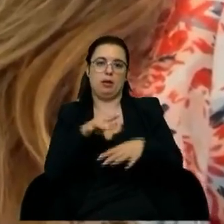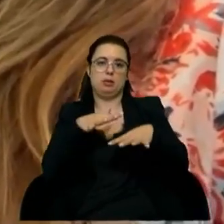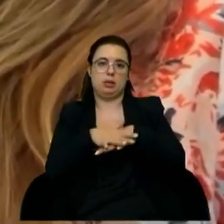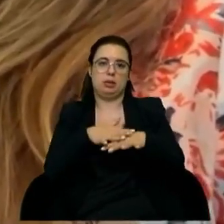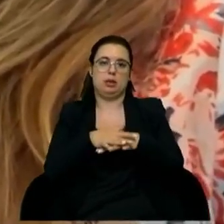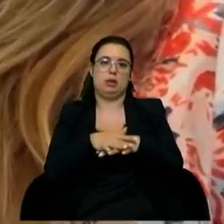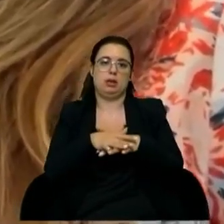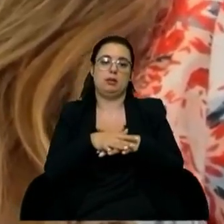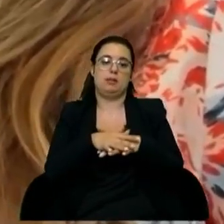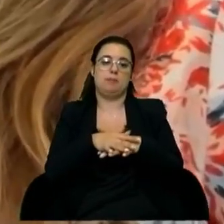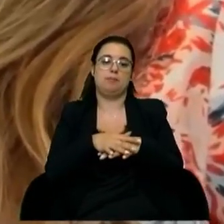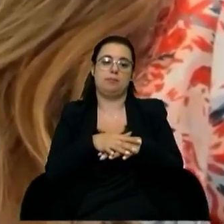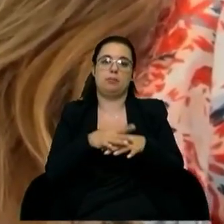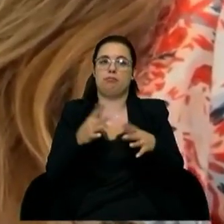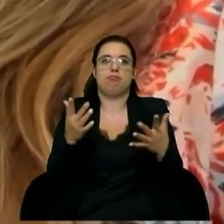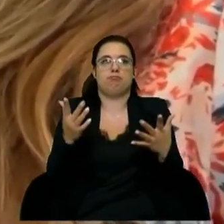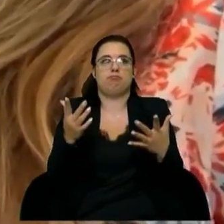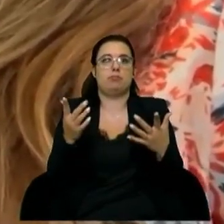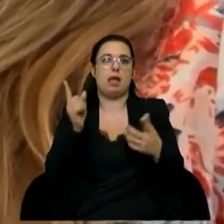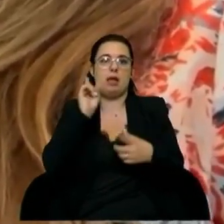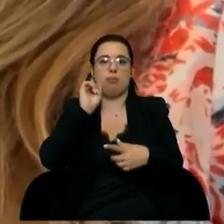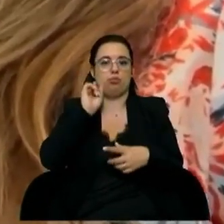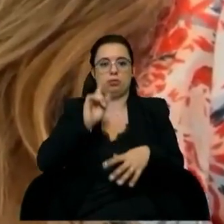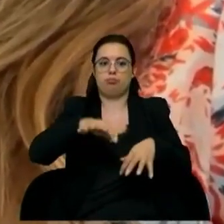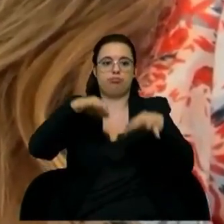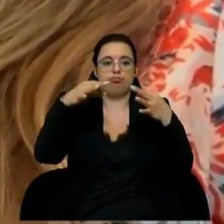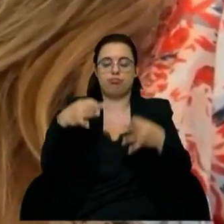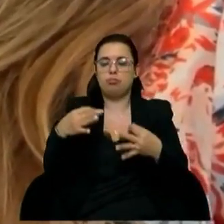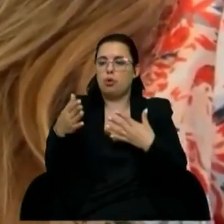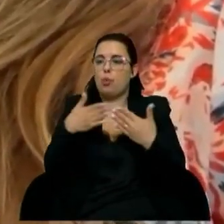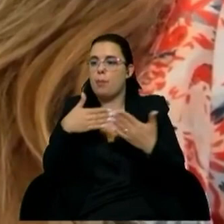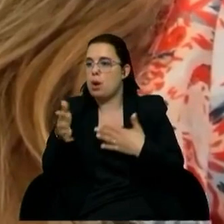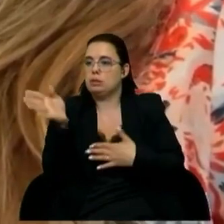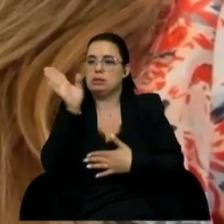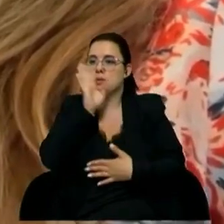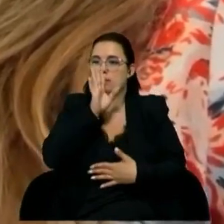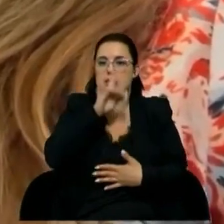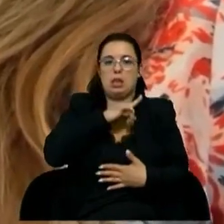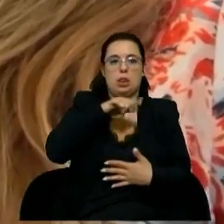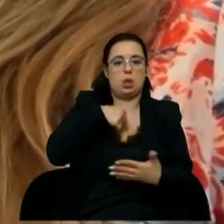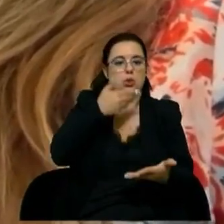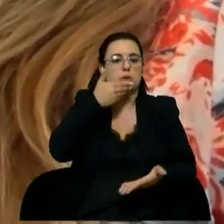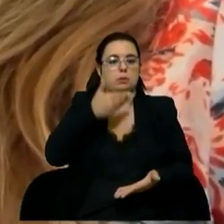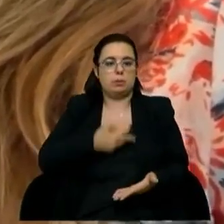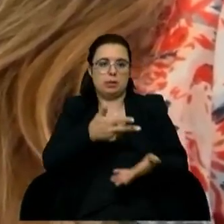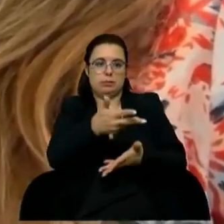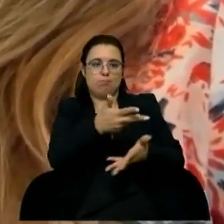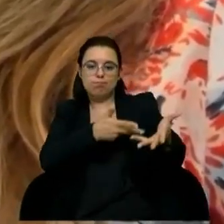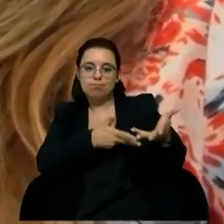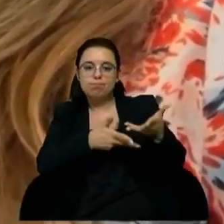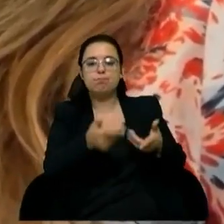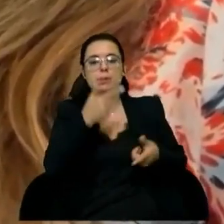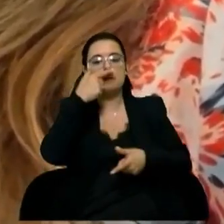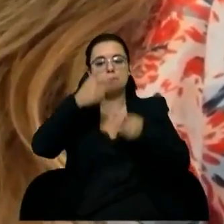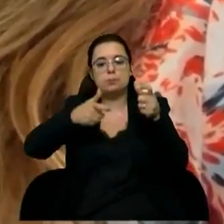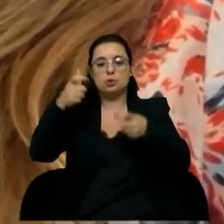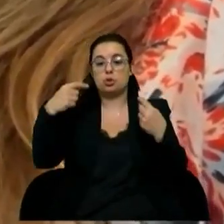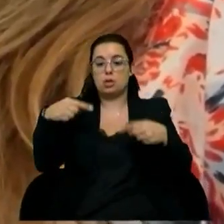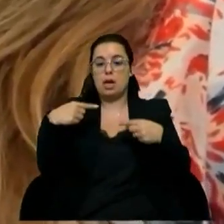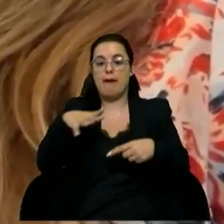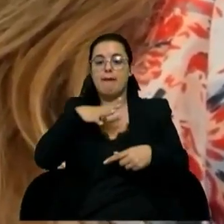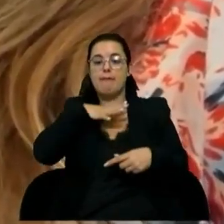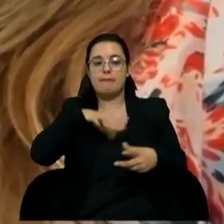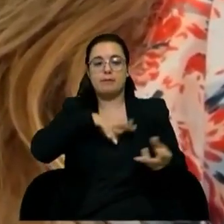Upskill alumni seria completamente importante seja para trocarmos experiências entre si há pessoas que também podem querer